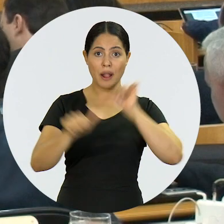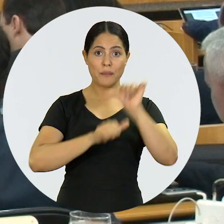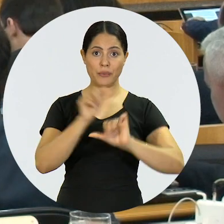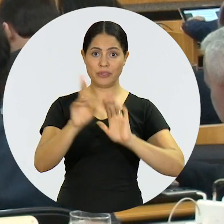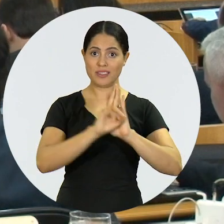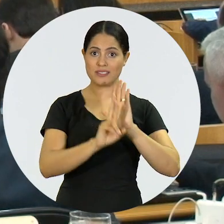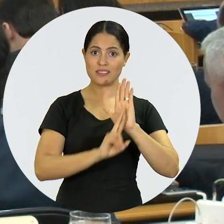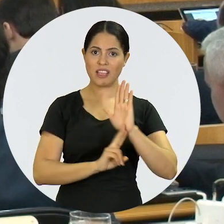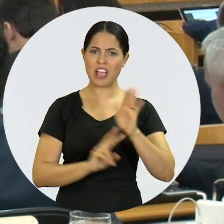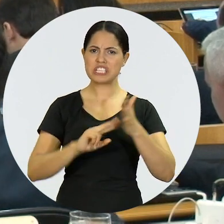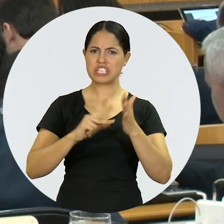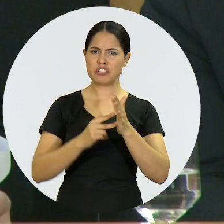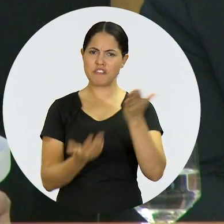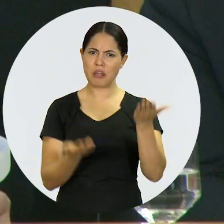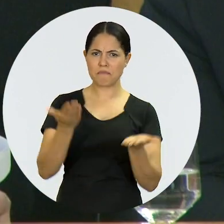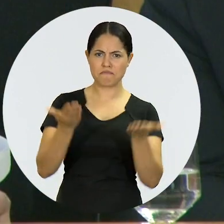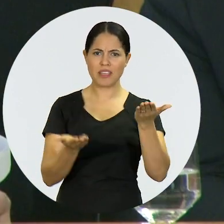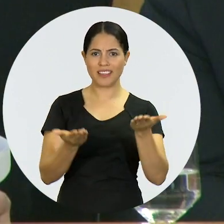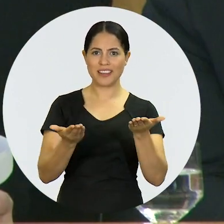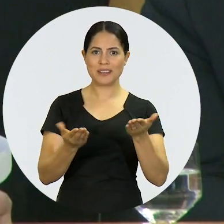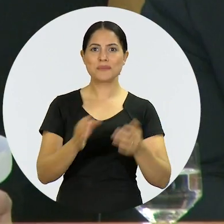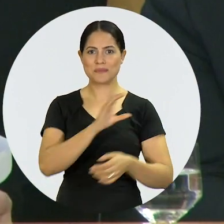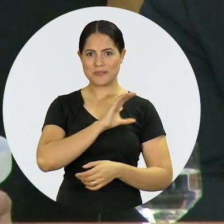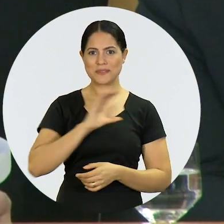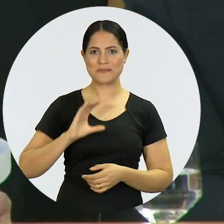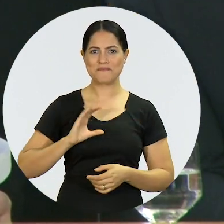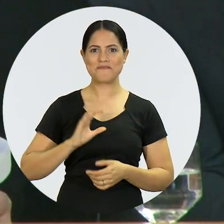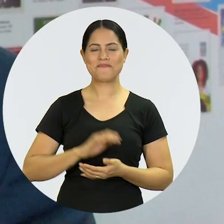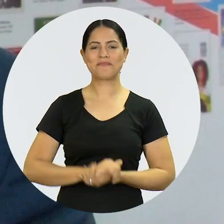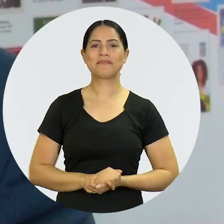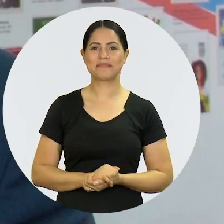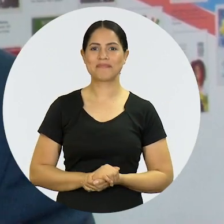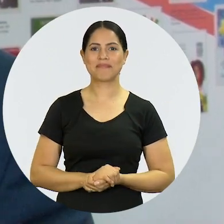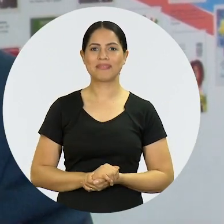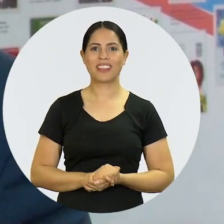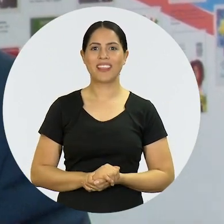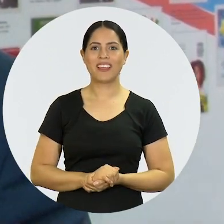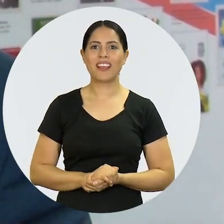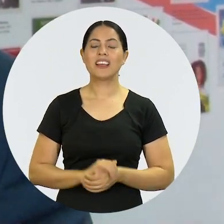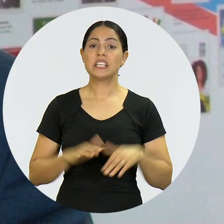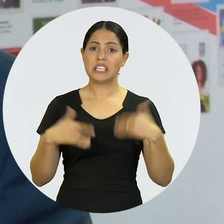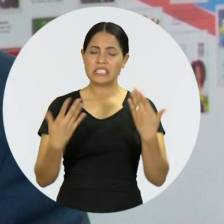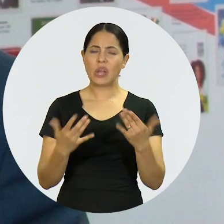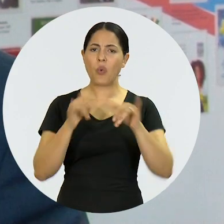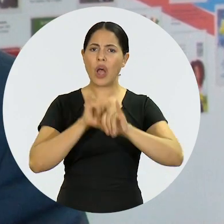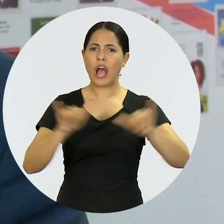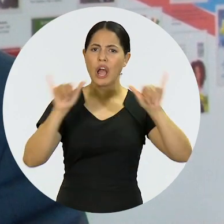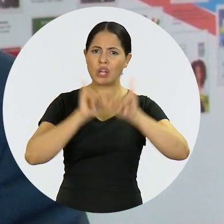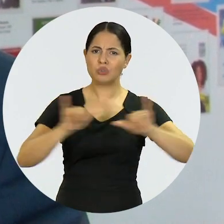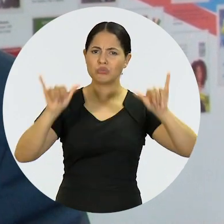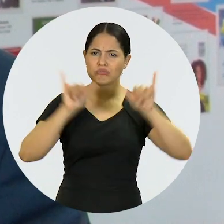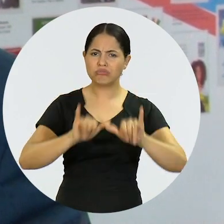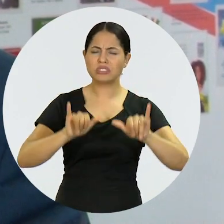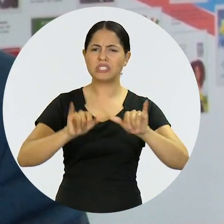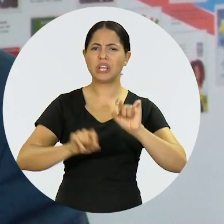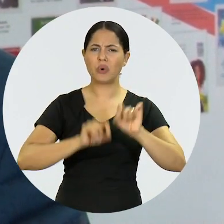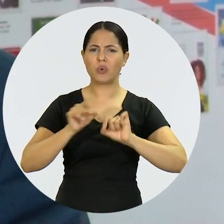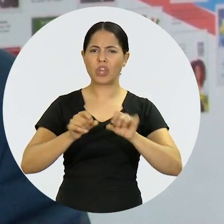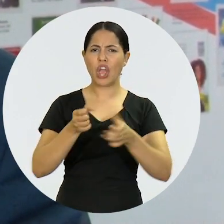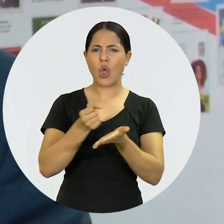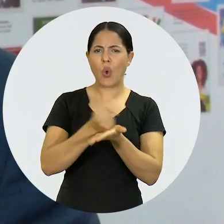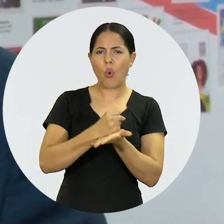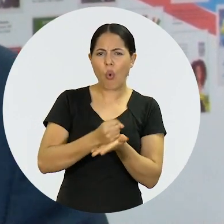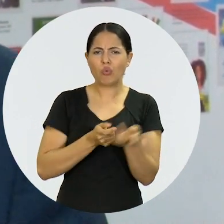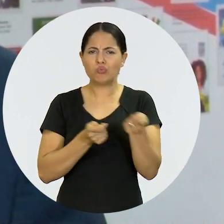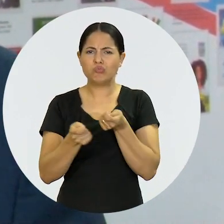OAB, a alteração na composição traz paridade nos conselhos. É importante porque efetivamente quando se trata de controle externo, o que se